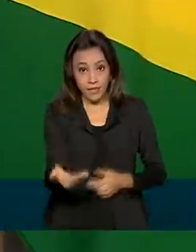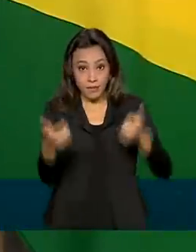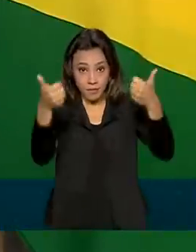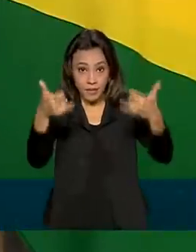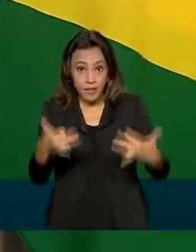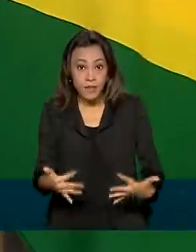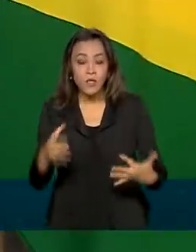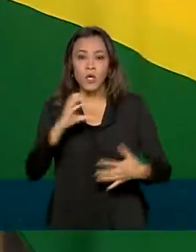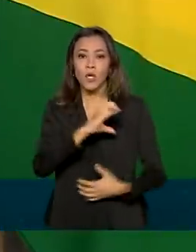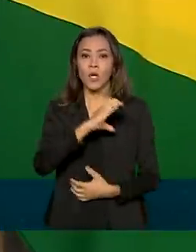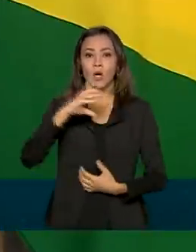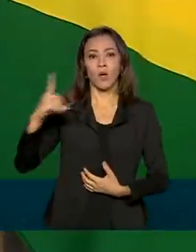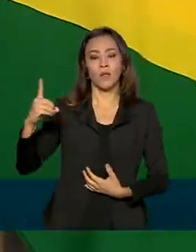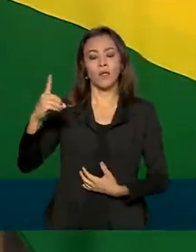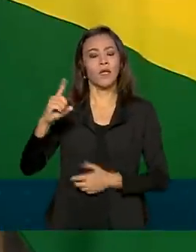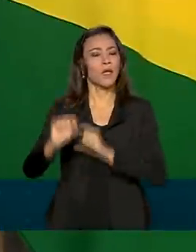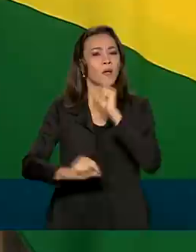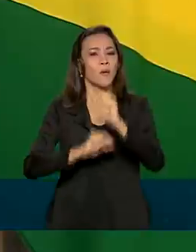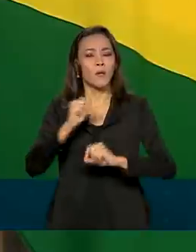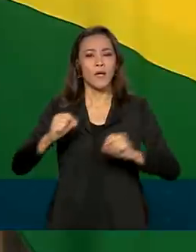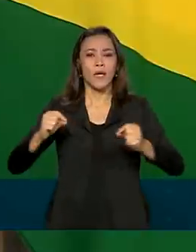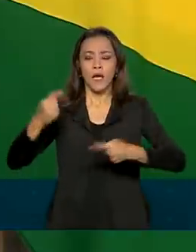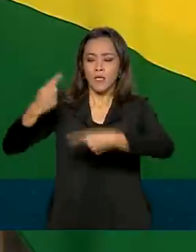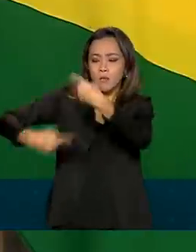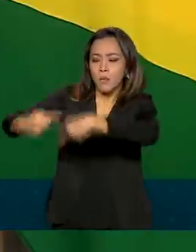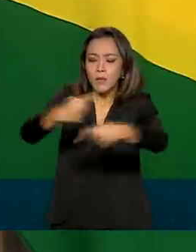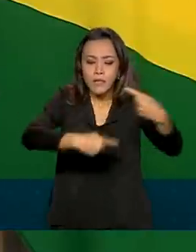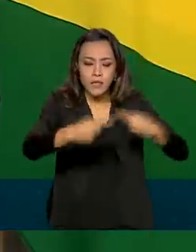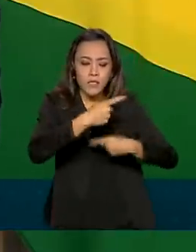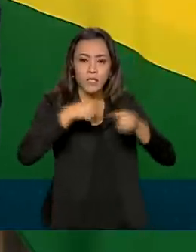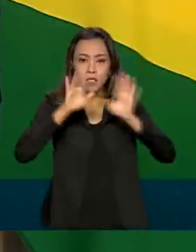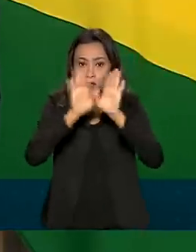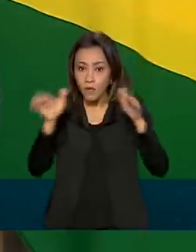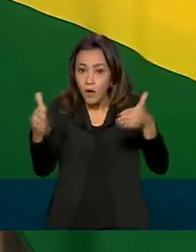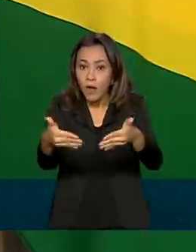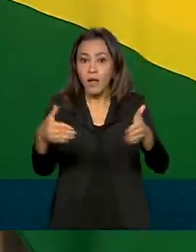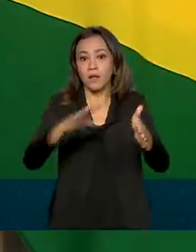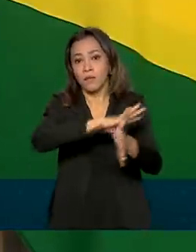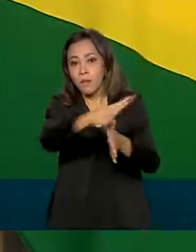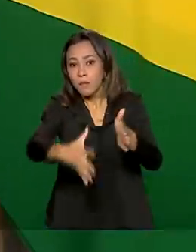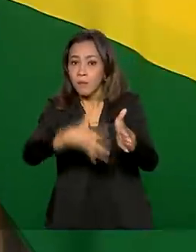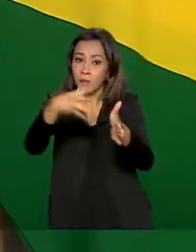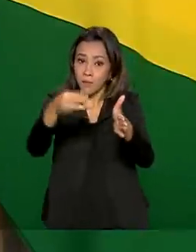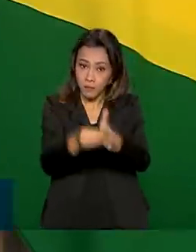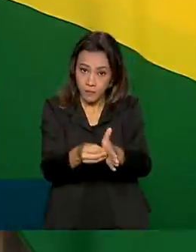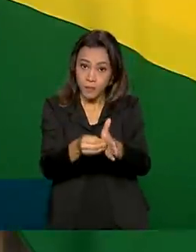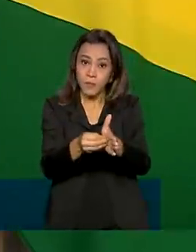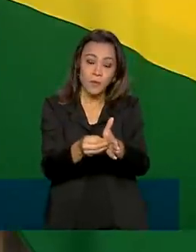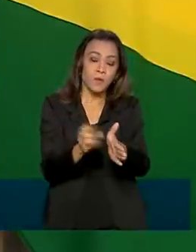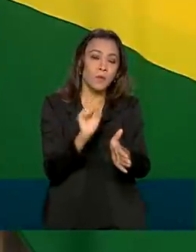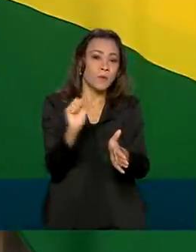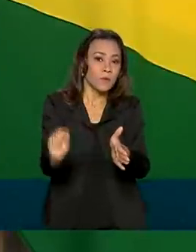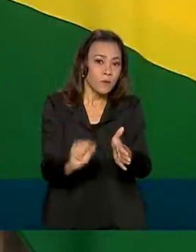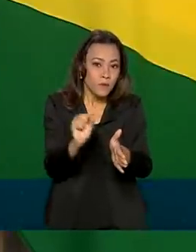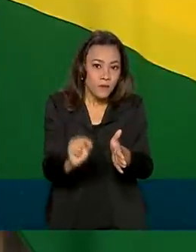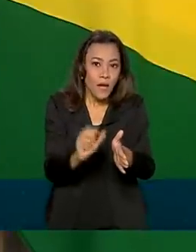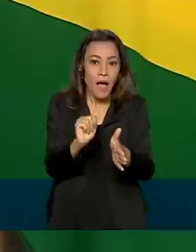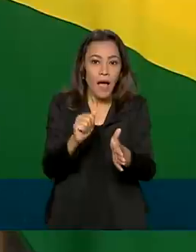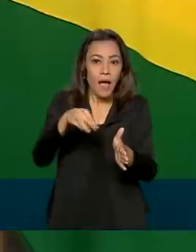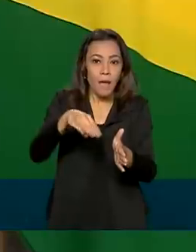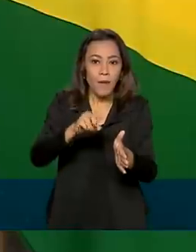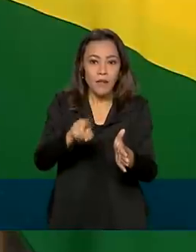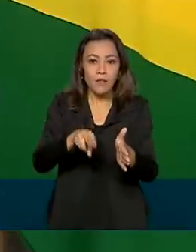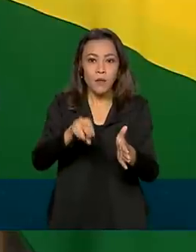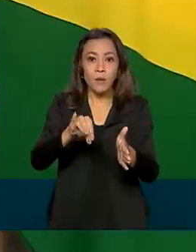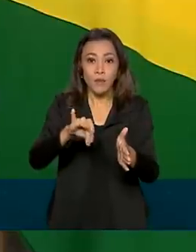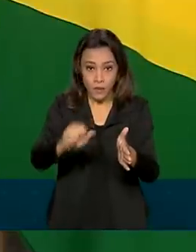integrar as políticas públicas voltadas para a Amazônia, onde a proteção ou a preservação do meio ambiente,